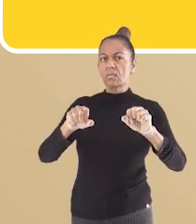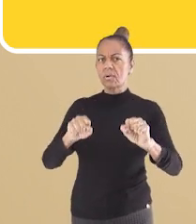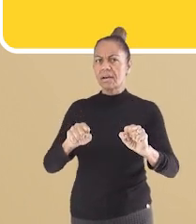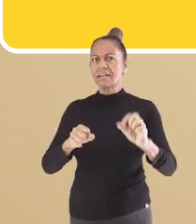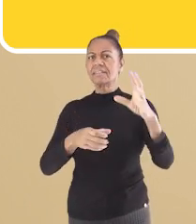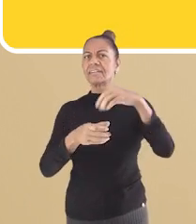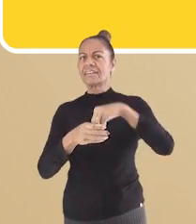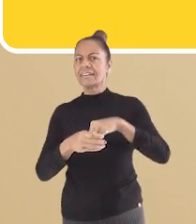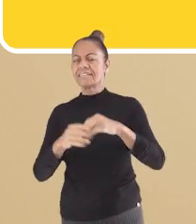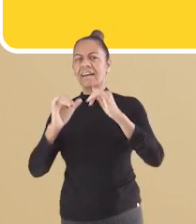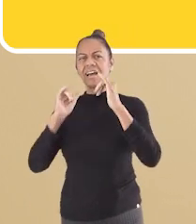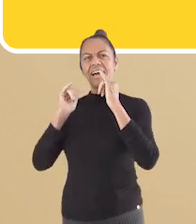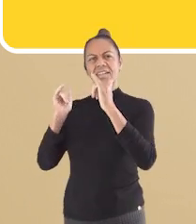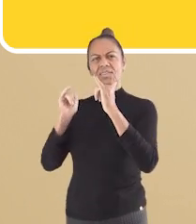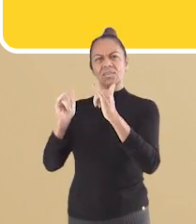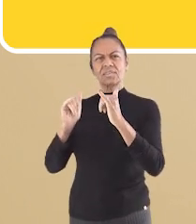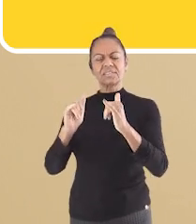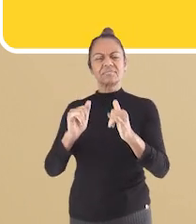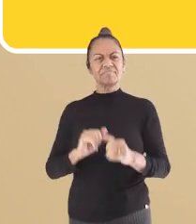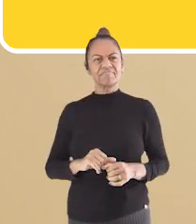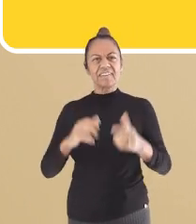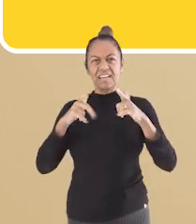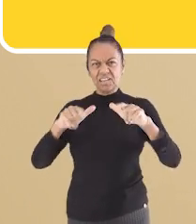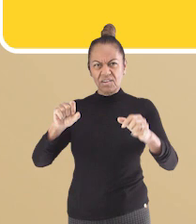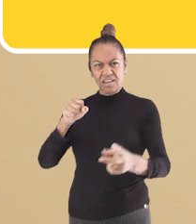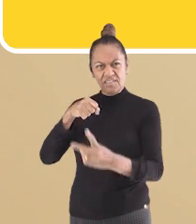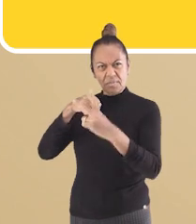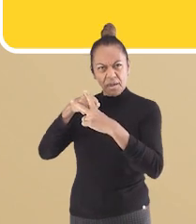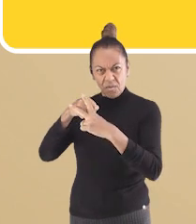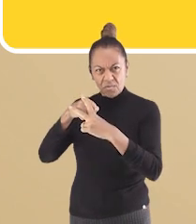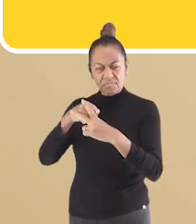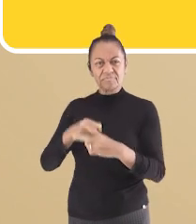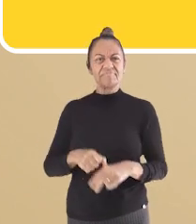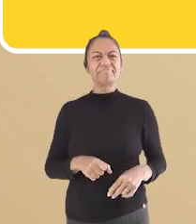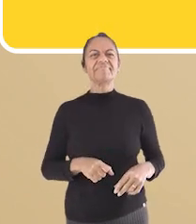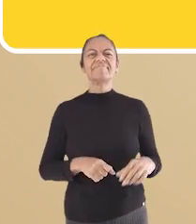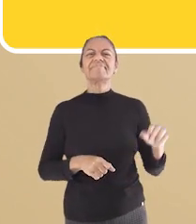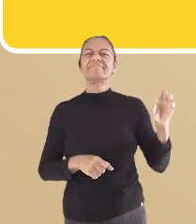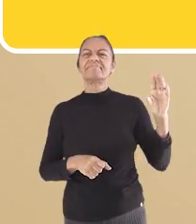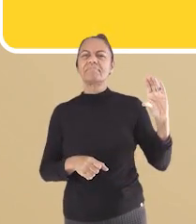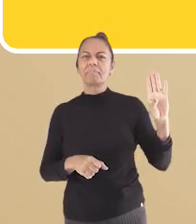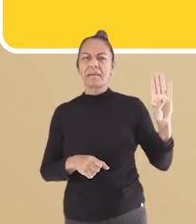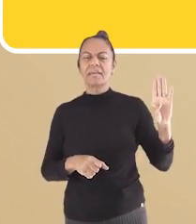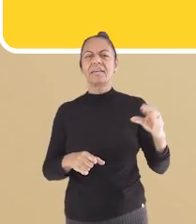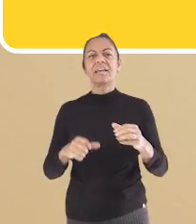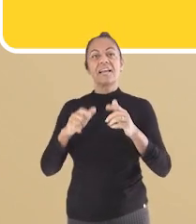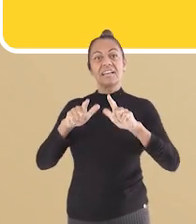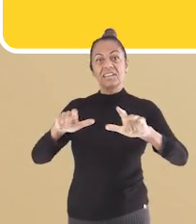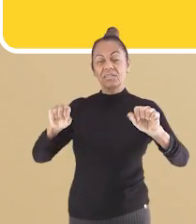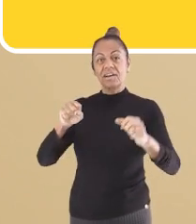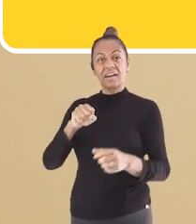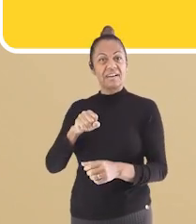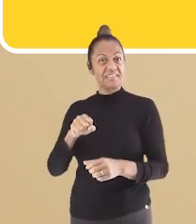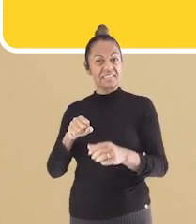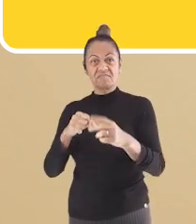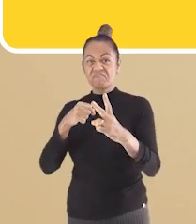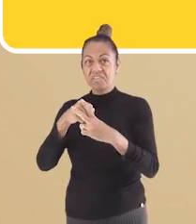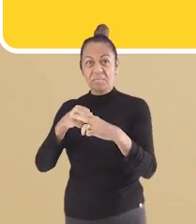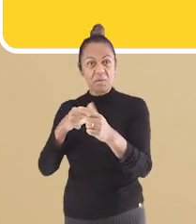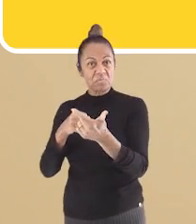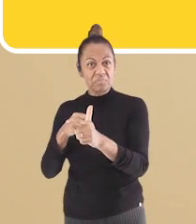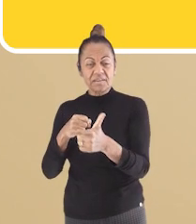linguagem presente neste anúncio? Letra A. Linguagem verbal? Letra B. Linguagem não verbal?